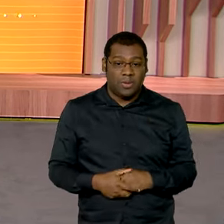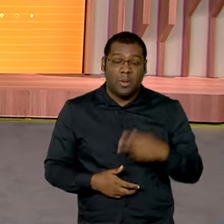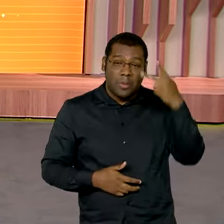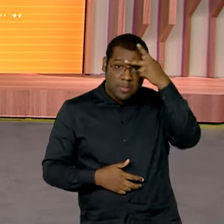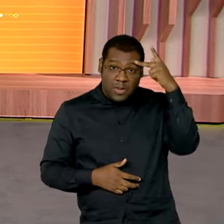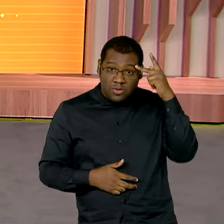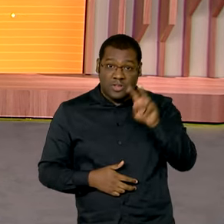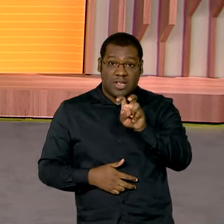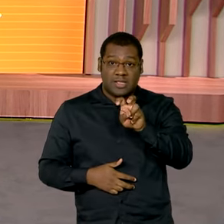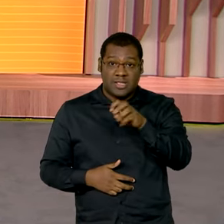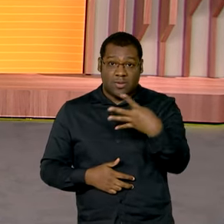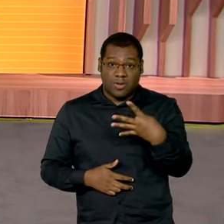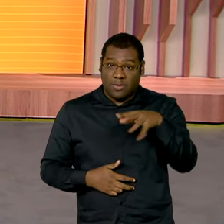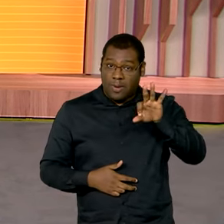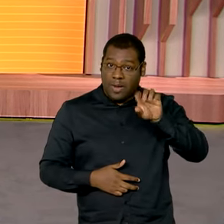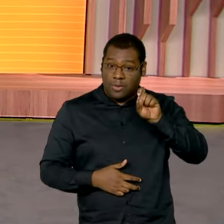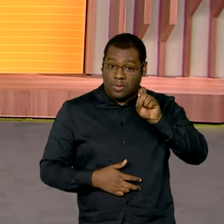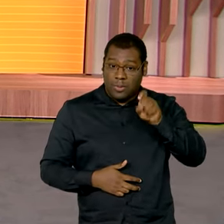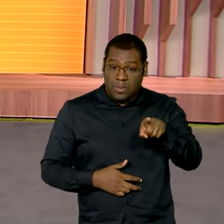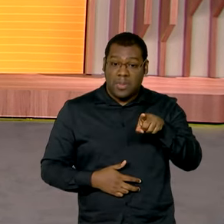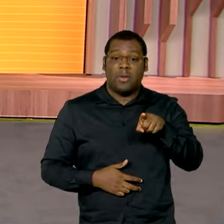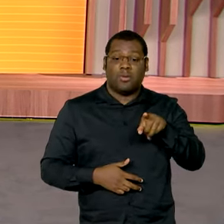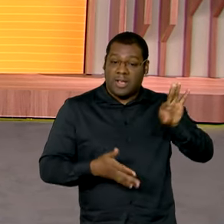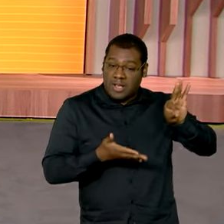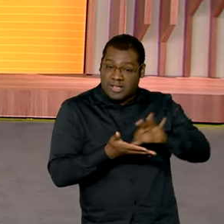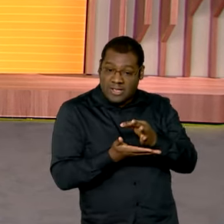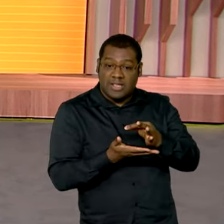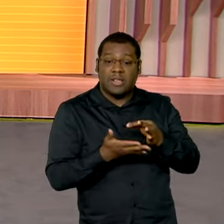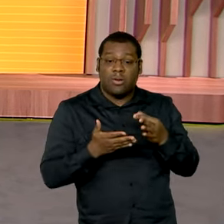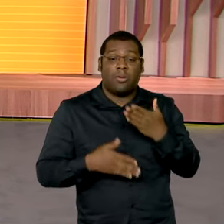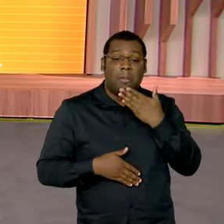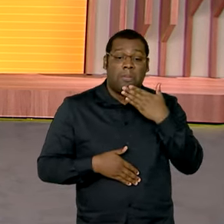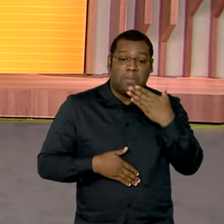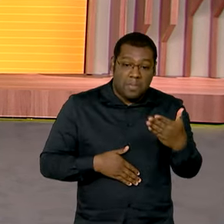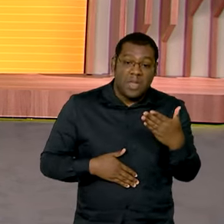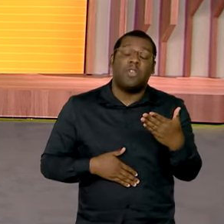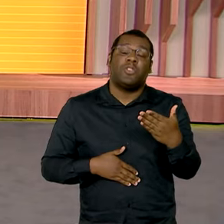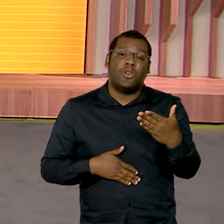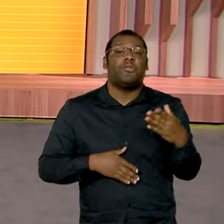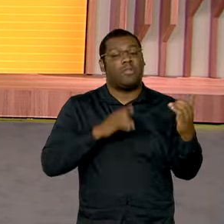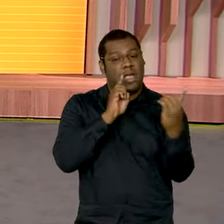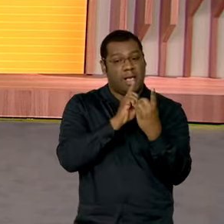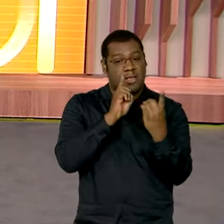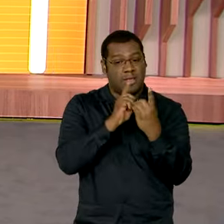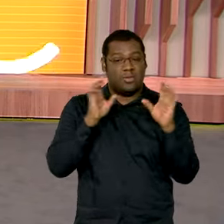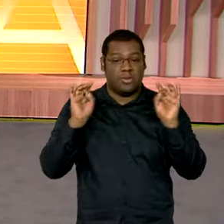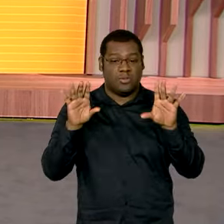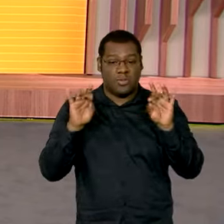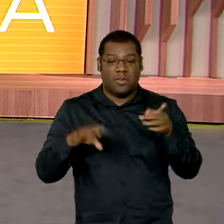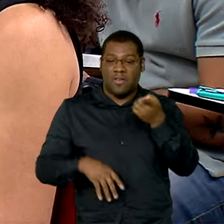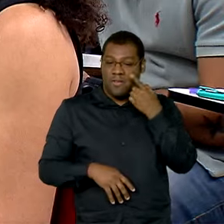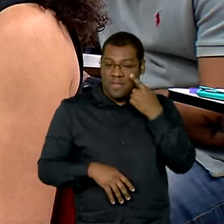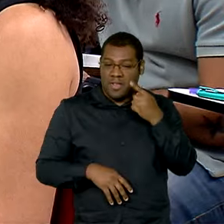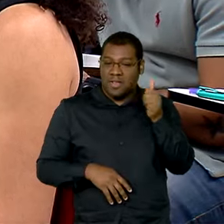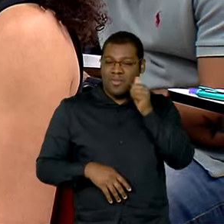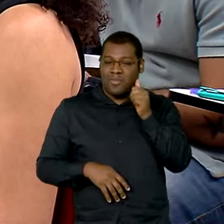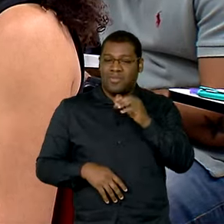pessoas se inscreveram solicitando apoio e adaptações. Veja na reportagem de Cleide Lopes.